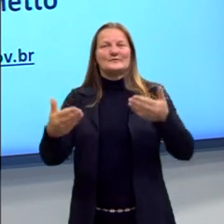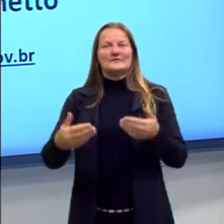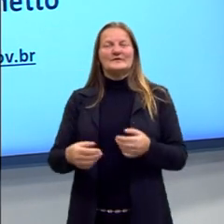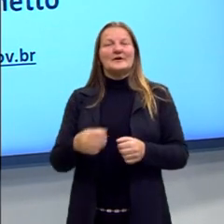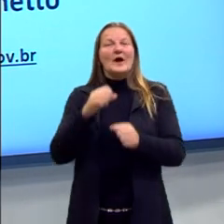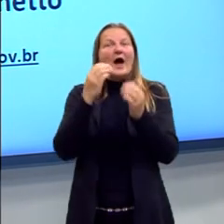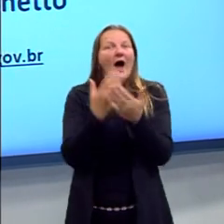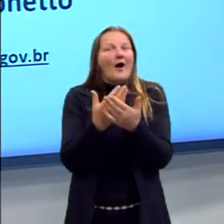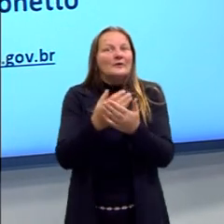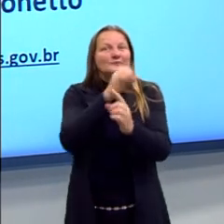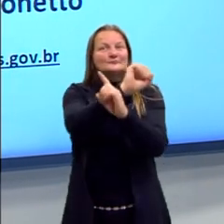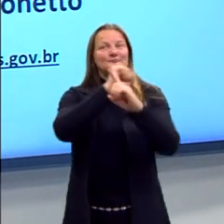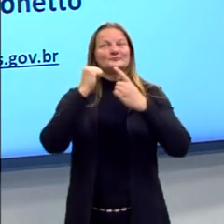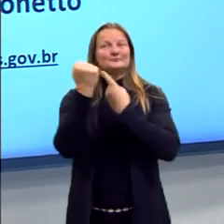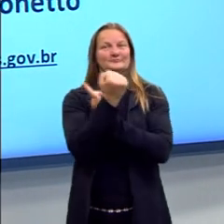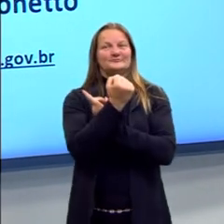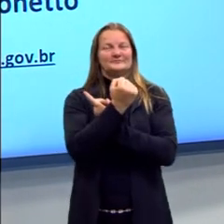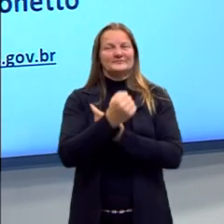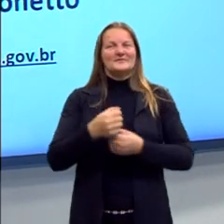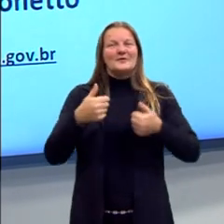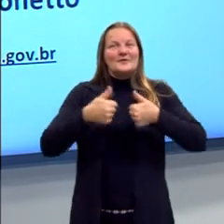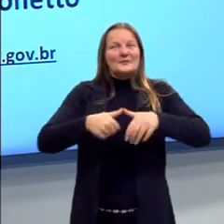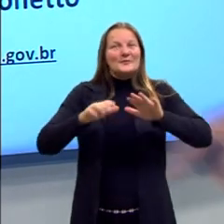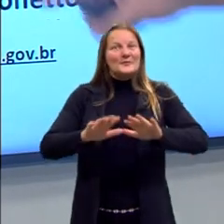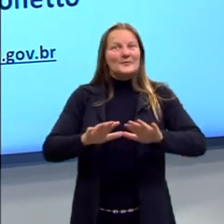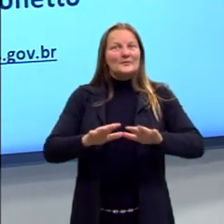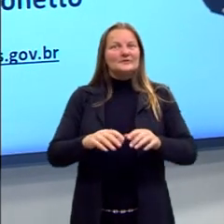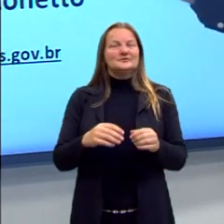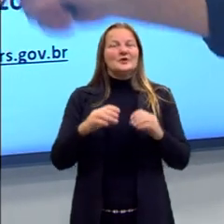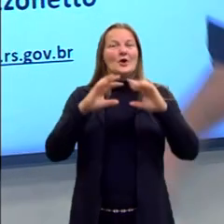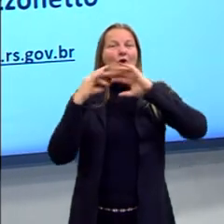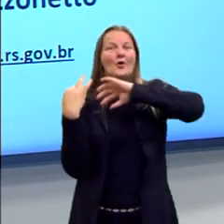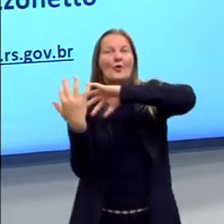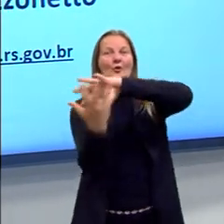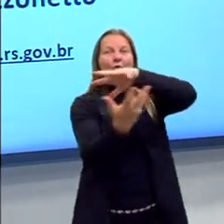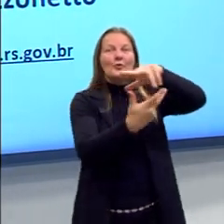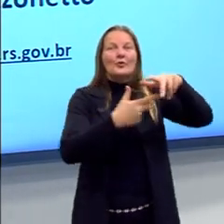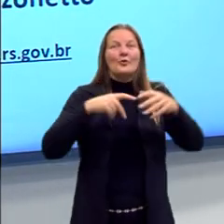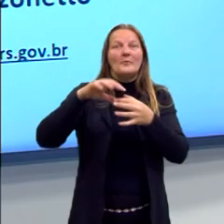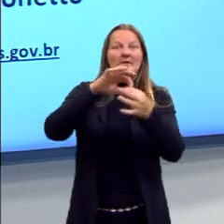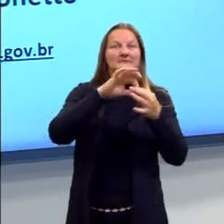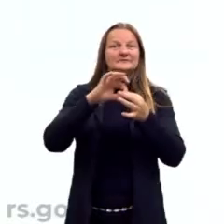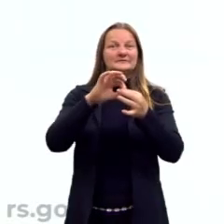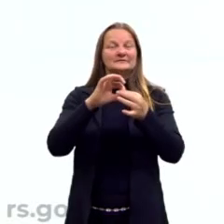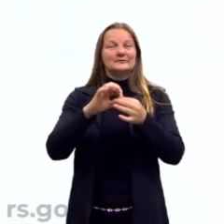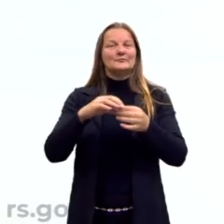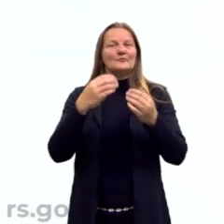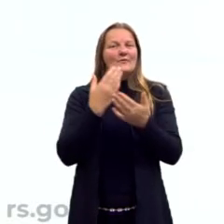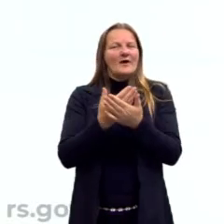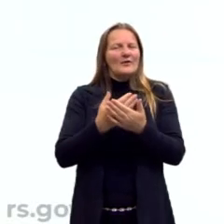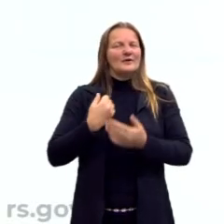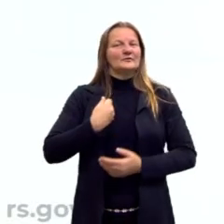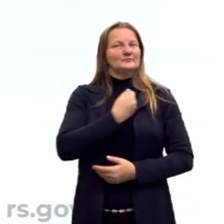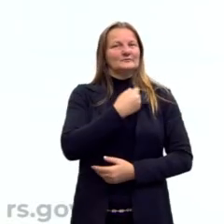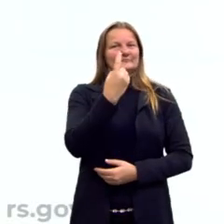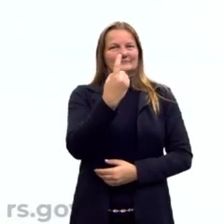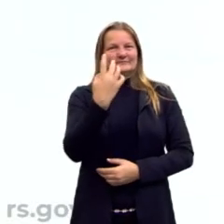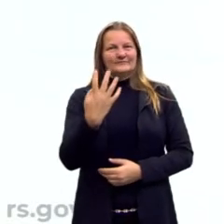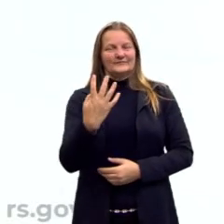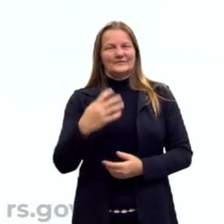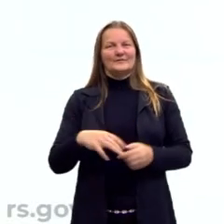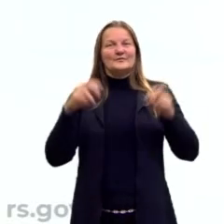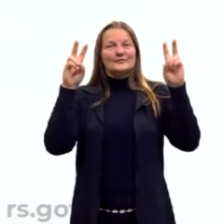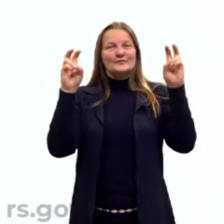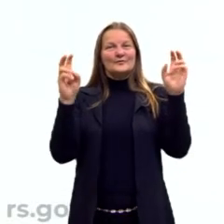Sociologia. Hoje vamos debater sobre a globalização, nossa aula de número 14. Eu